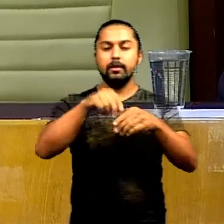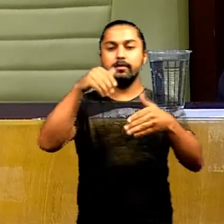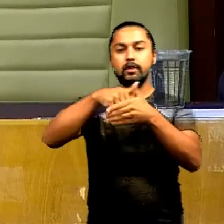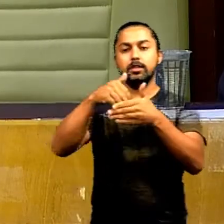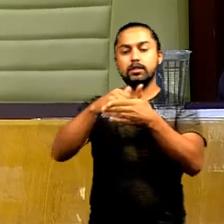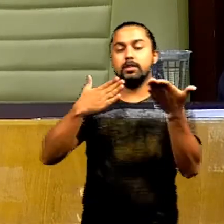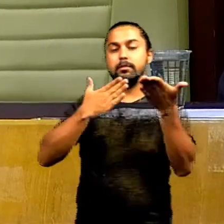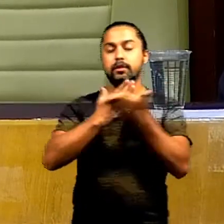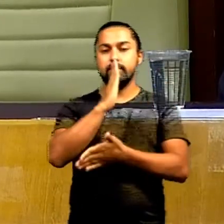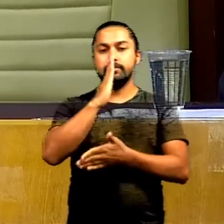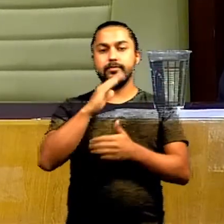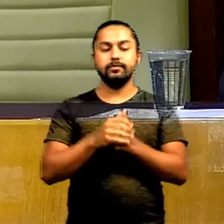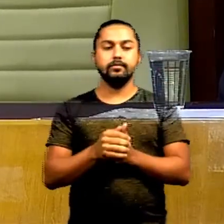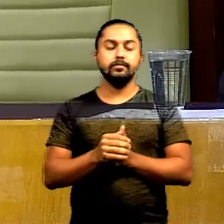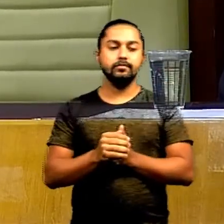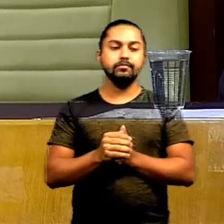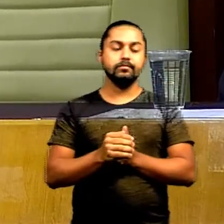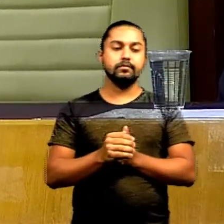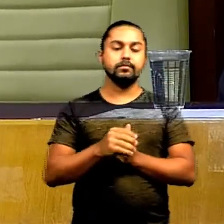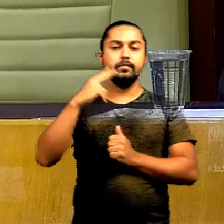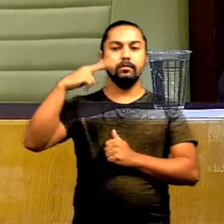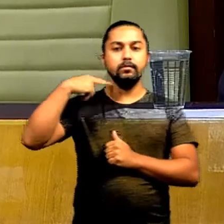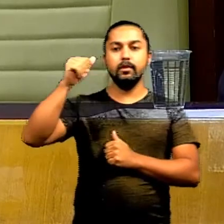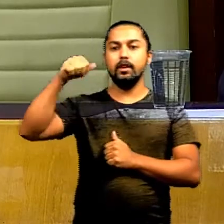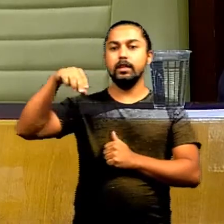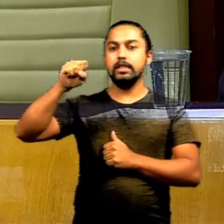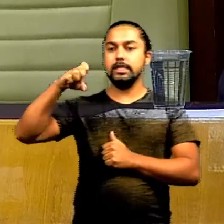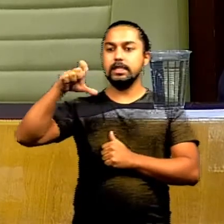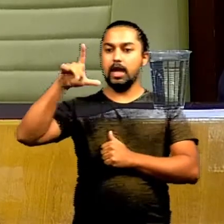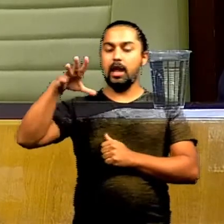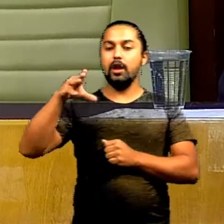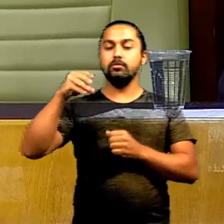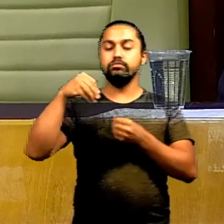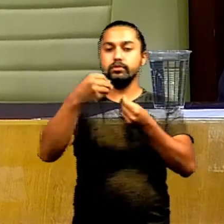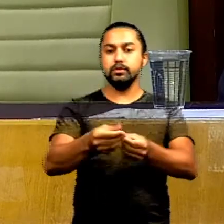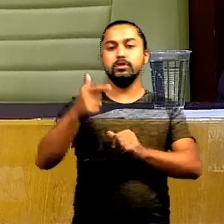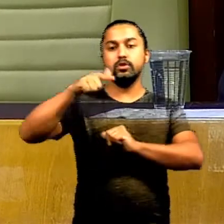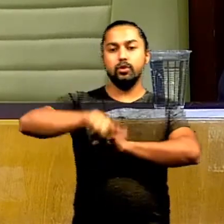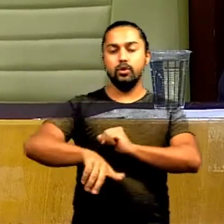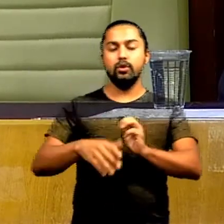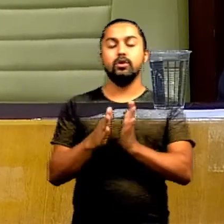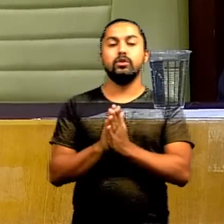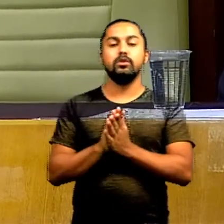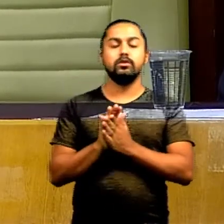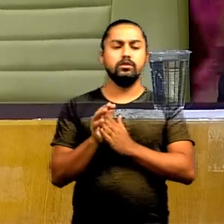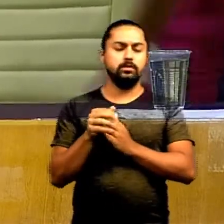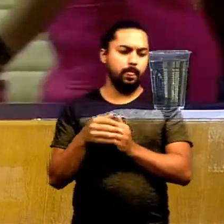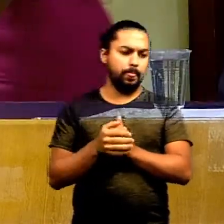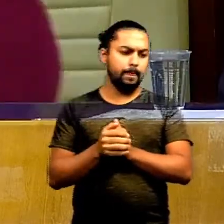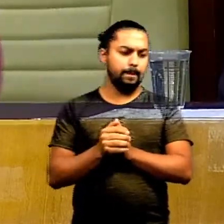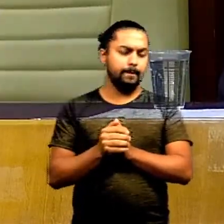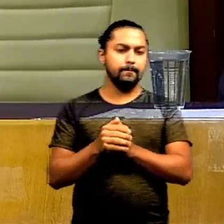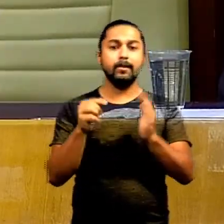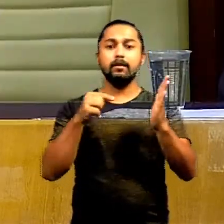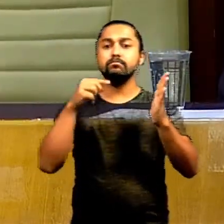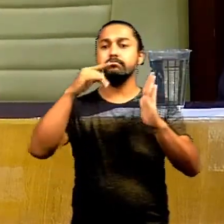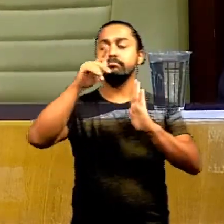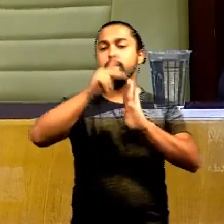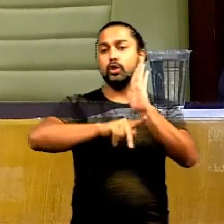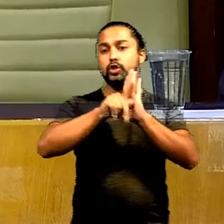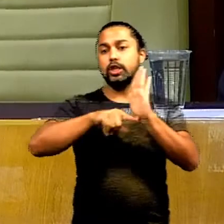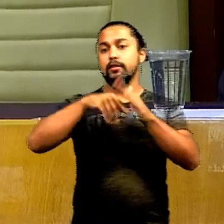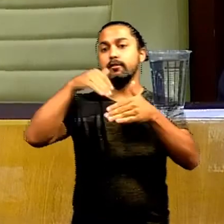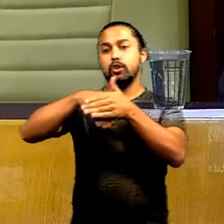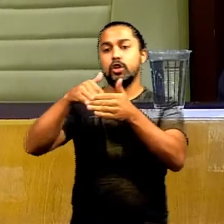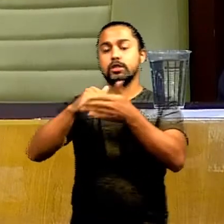em votação e aprovado. Ao vereador Anselmo Pereira e devolvido na presente sessão. O referido projeto foi